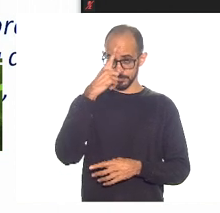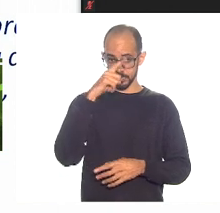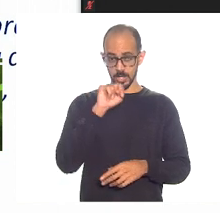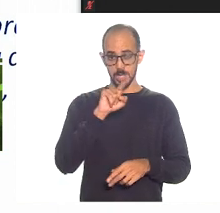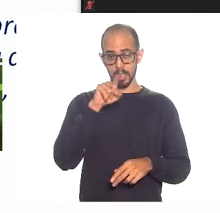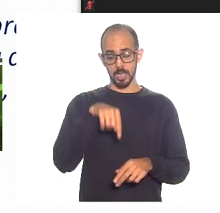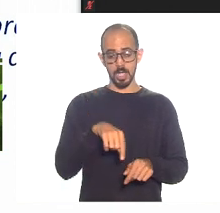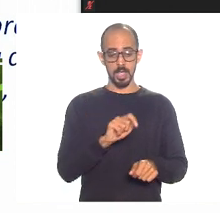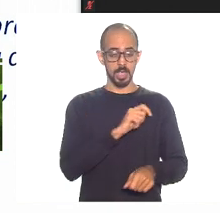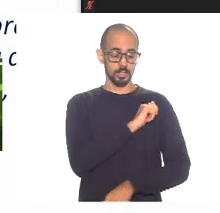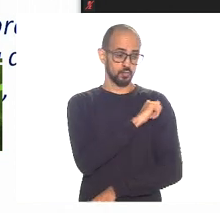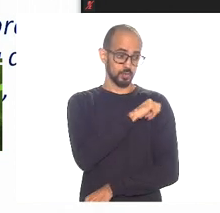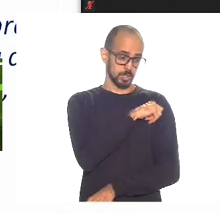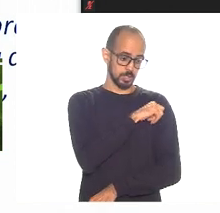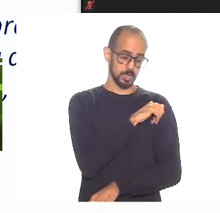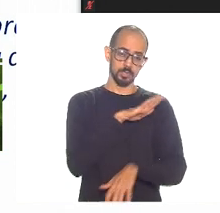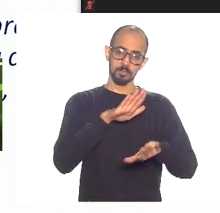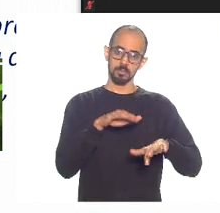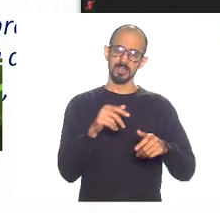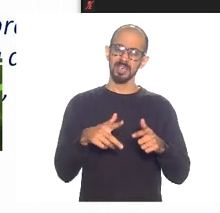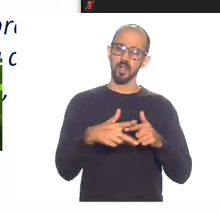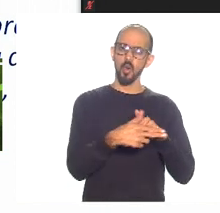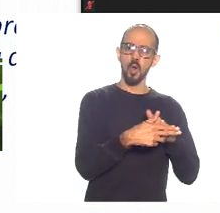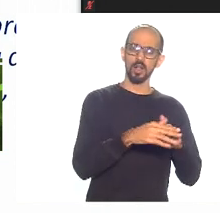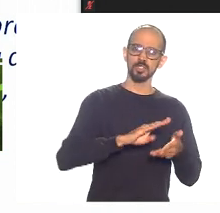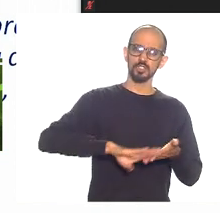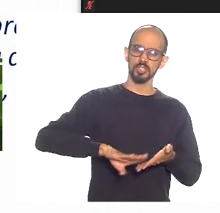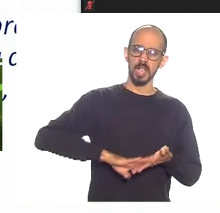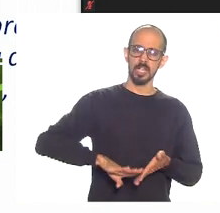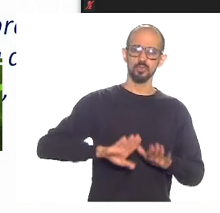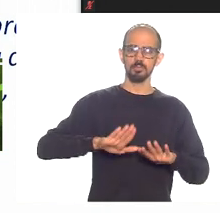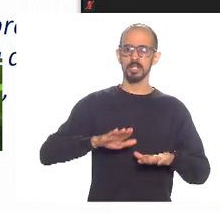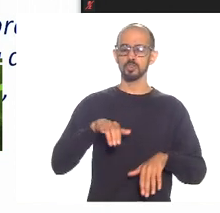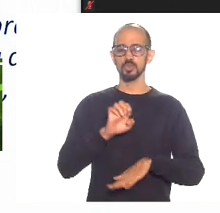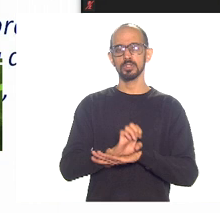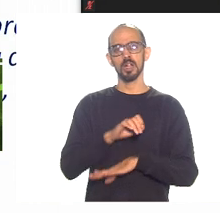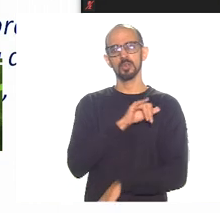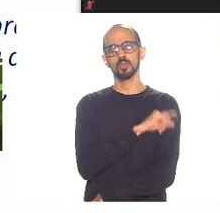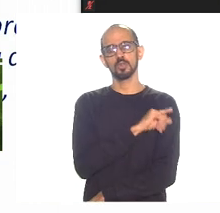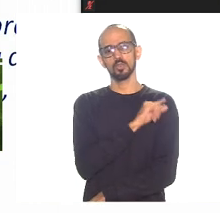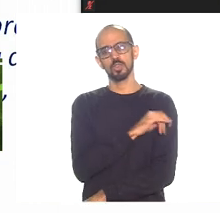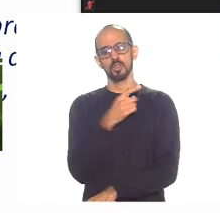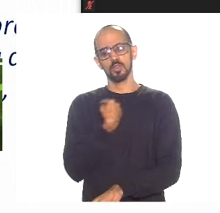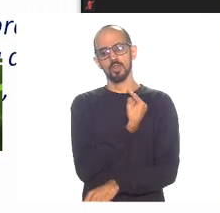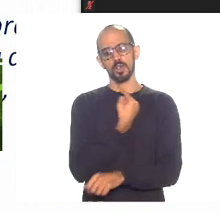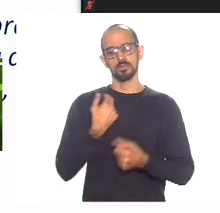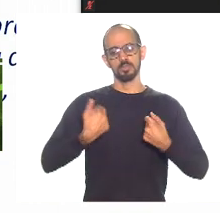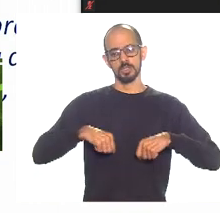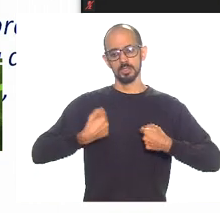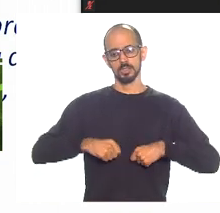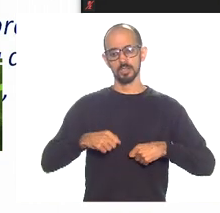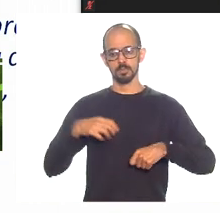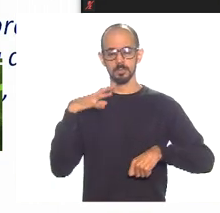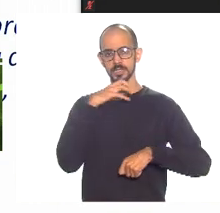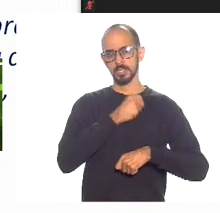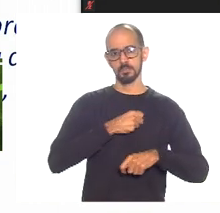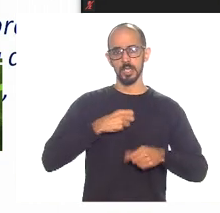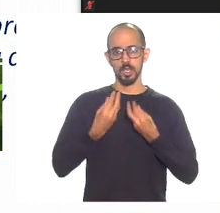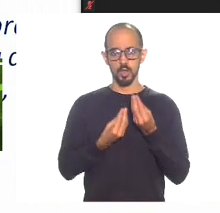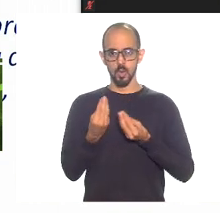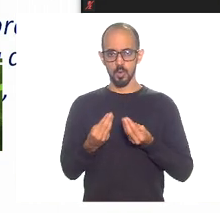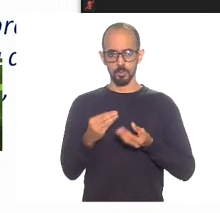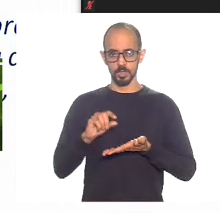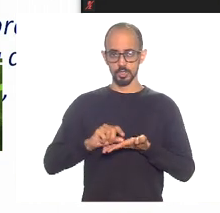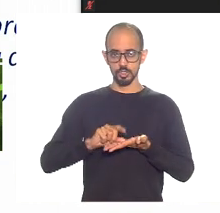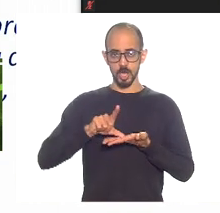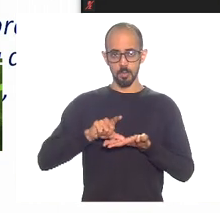excesso, passa muito só por cor de gasto. E, no Estado de Janeiro, nós temos que ver dramaticamente como é que a gente aumenta a